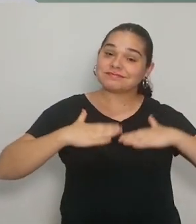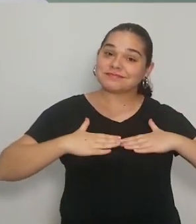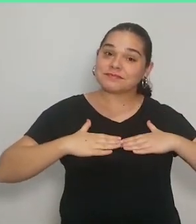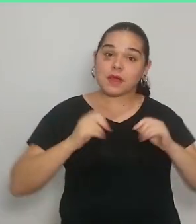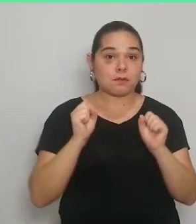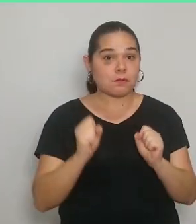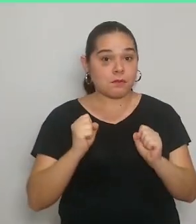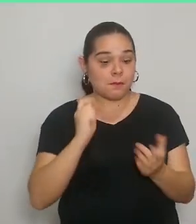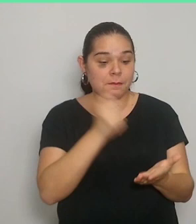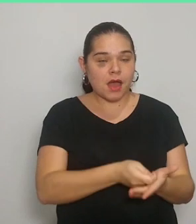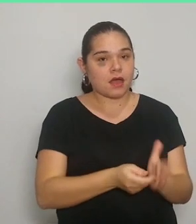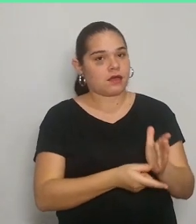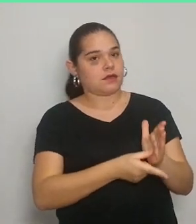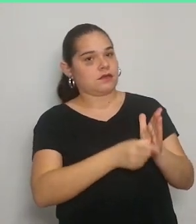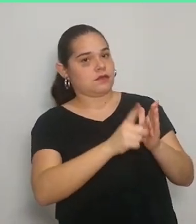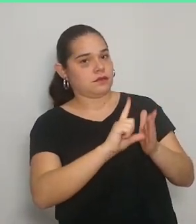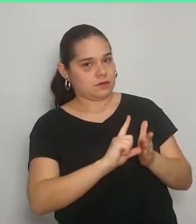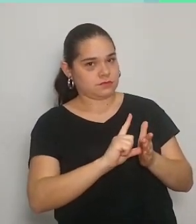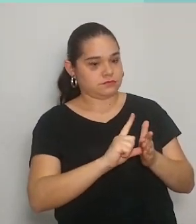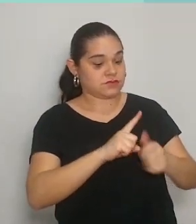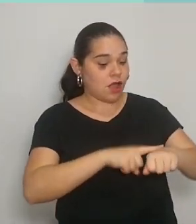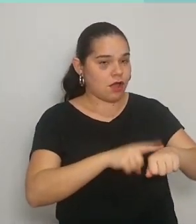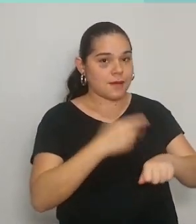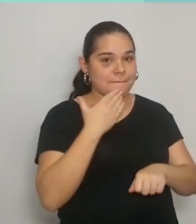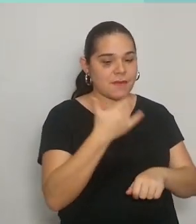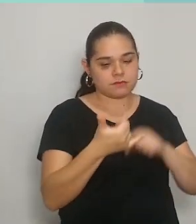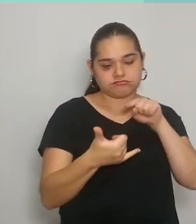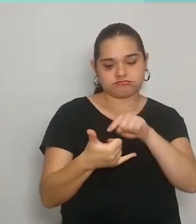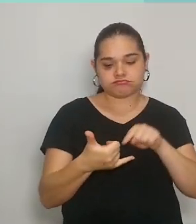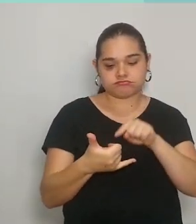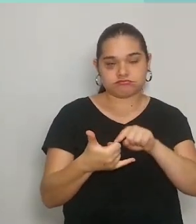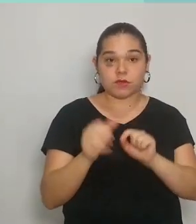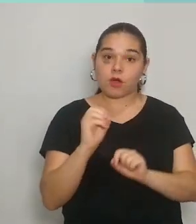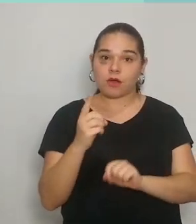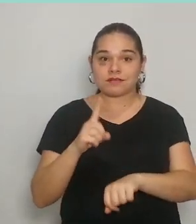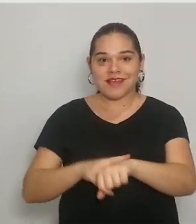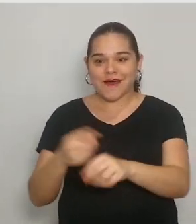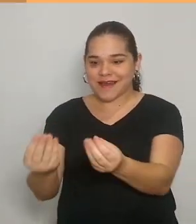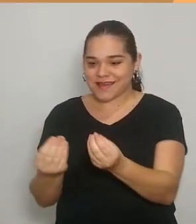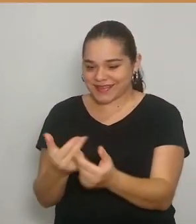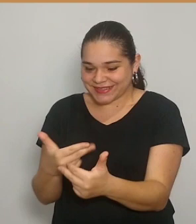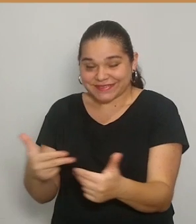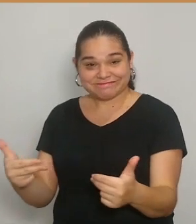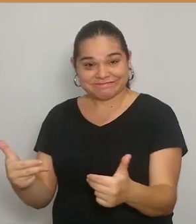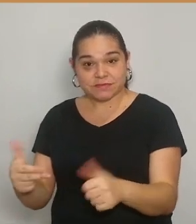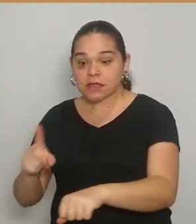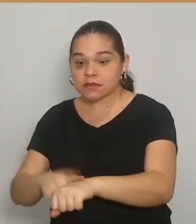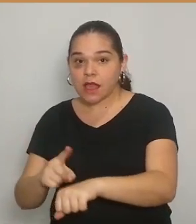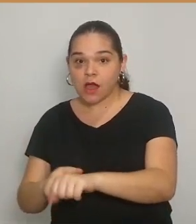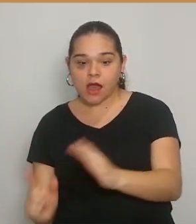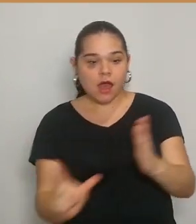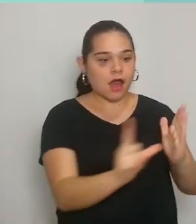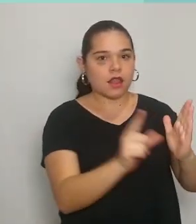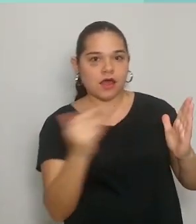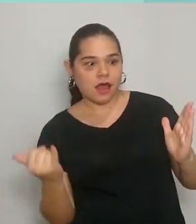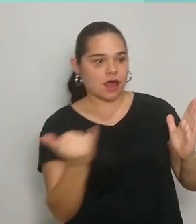previamente, durante o pedido ou no momento da entrega. E no mesmo instante, o estabelecimento já recebe a